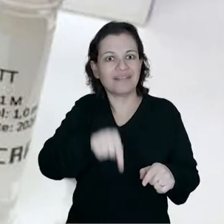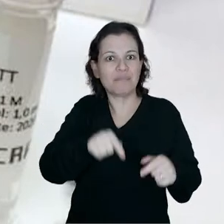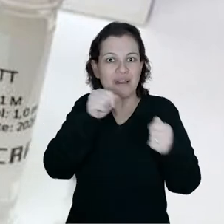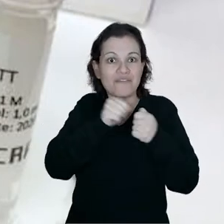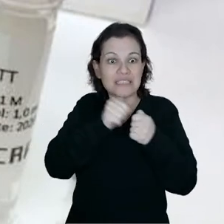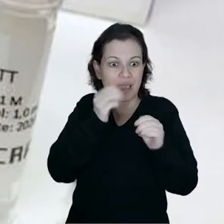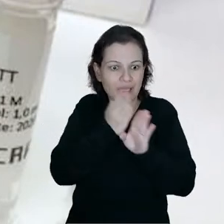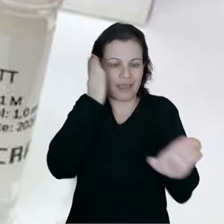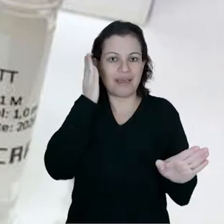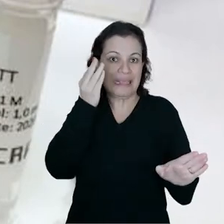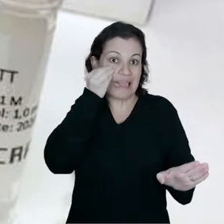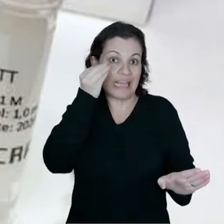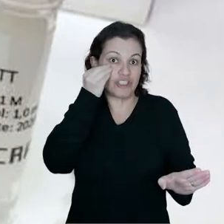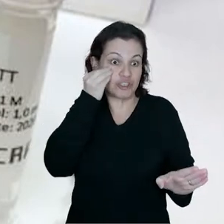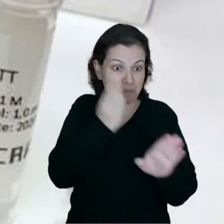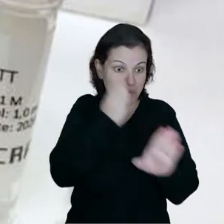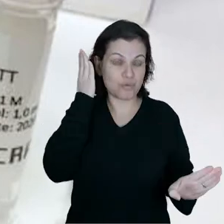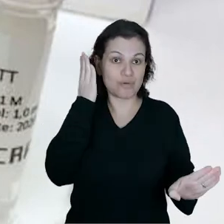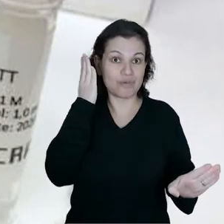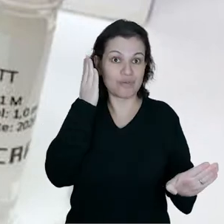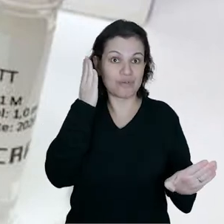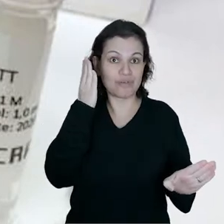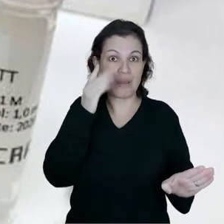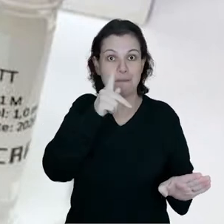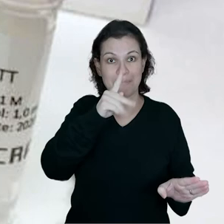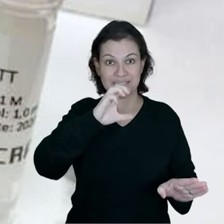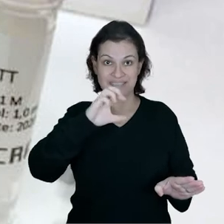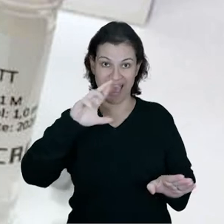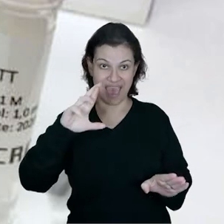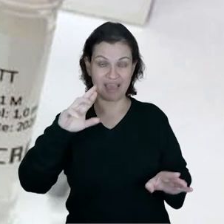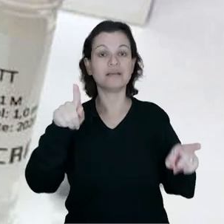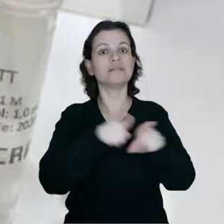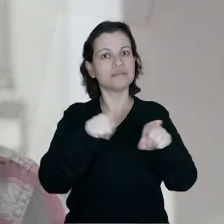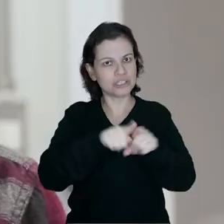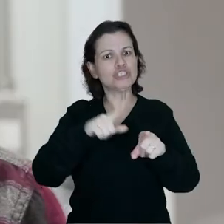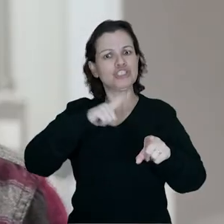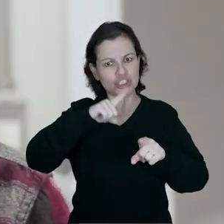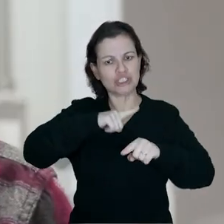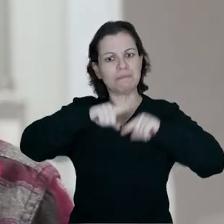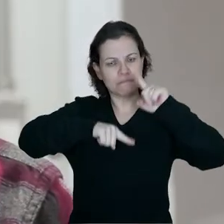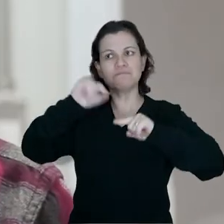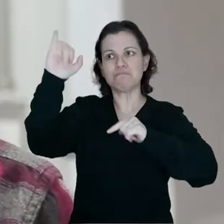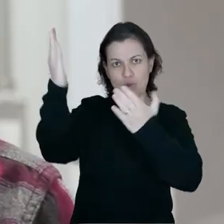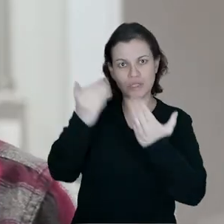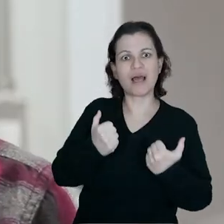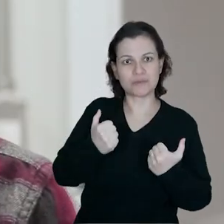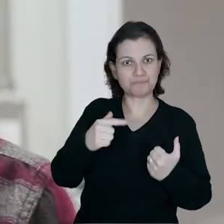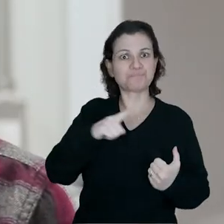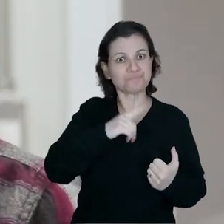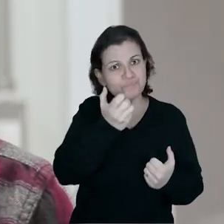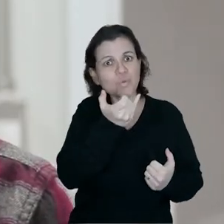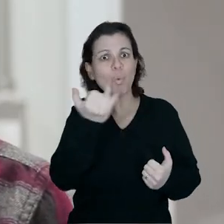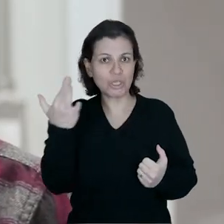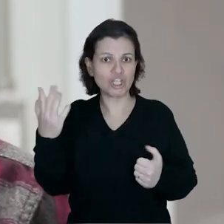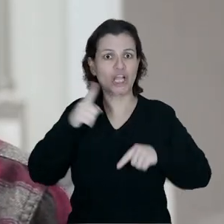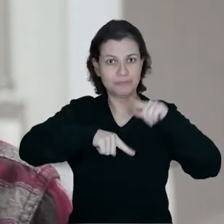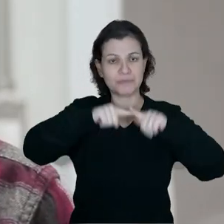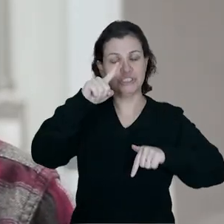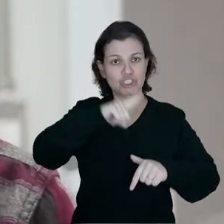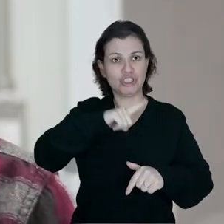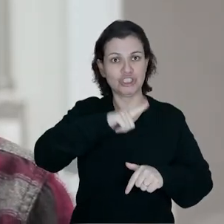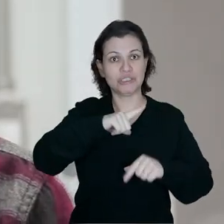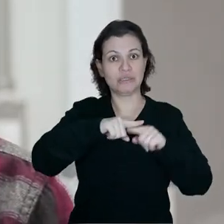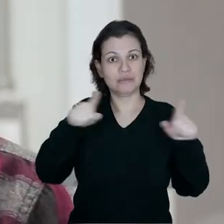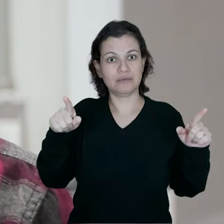realização desse teste diagnóstico por PCR. A gente tinha esses insumos importados, uma quantidade de